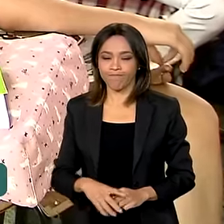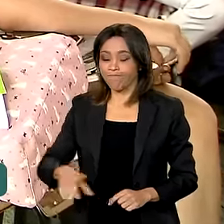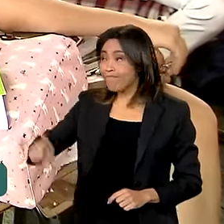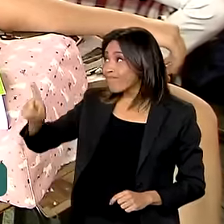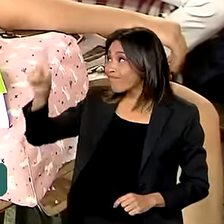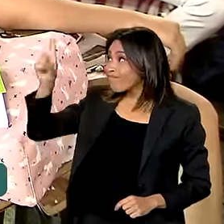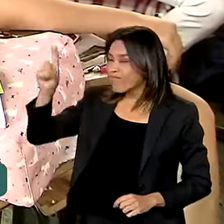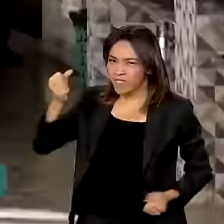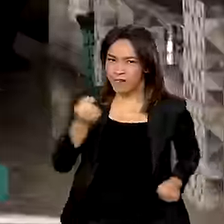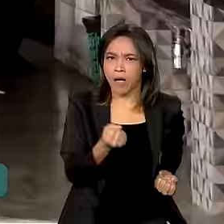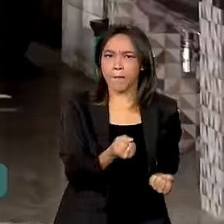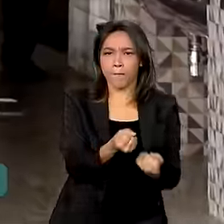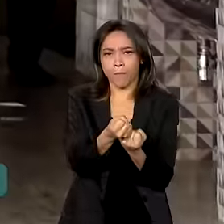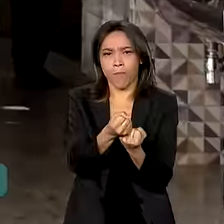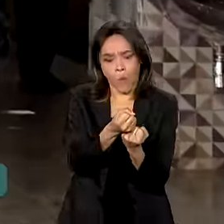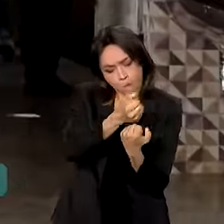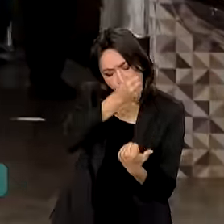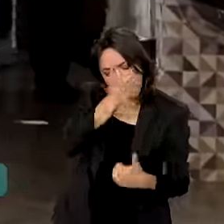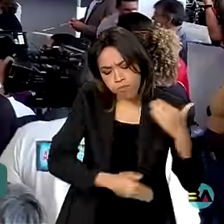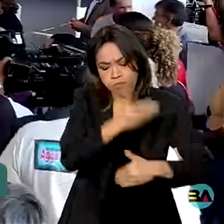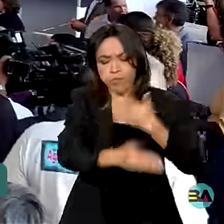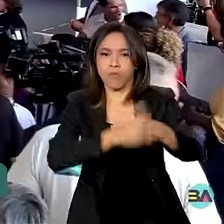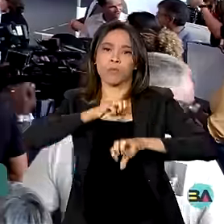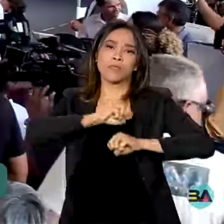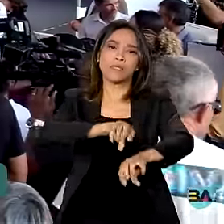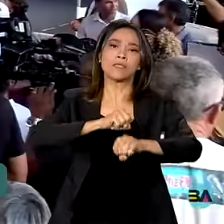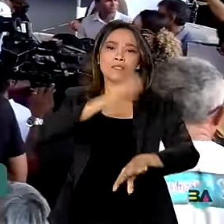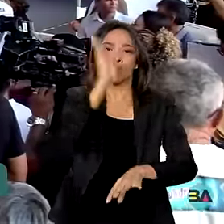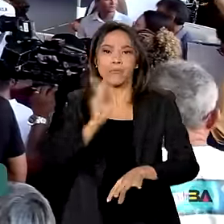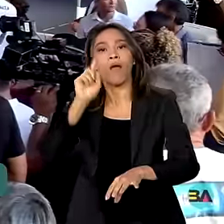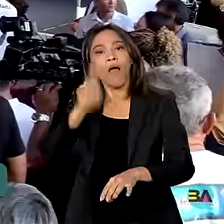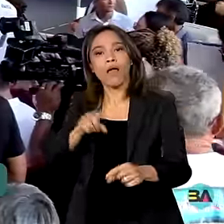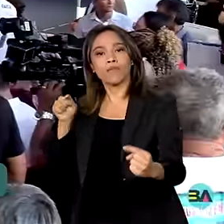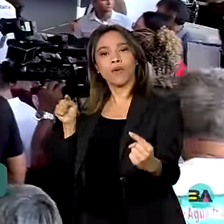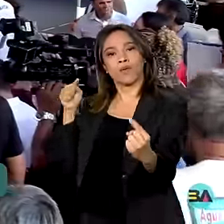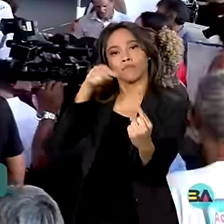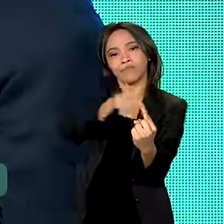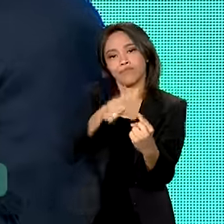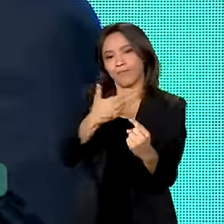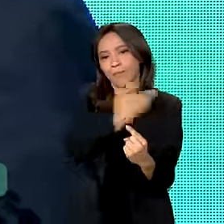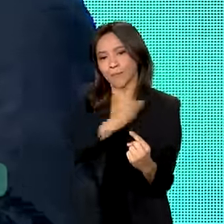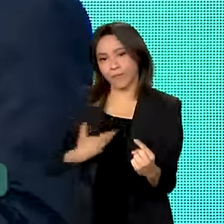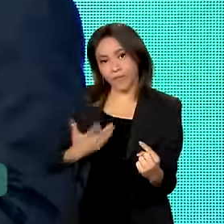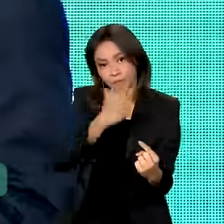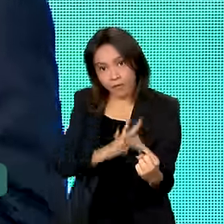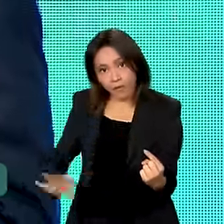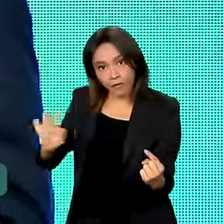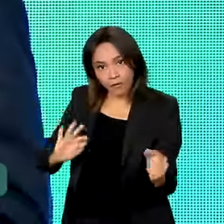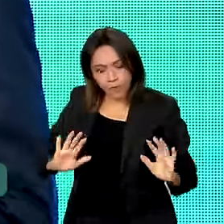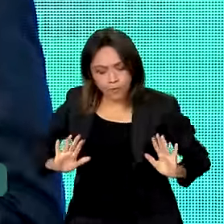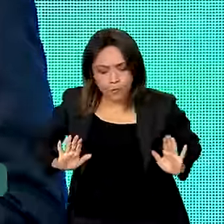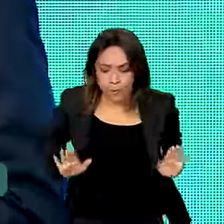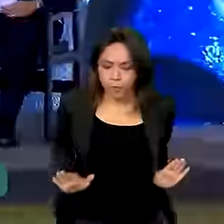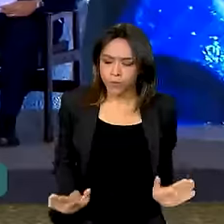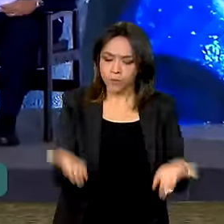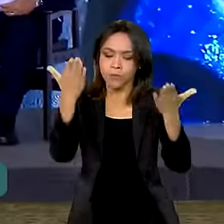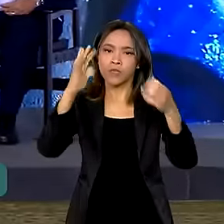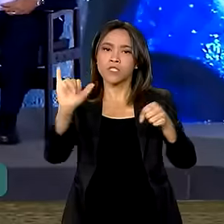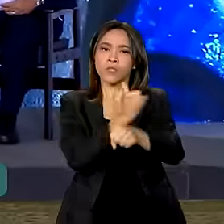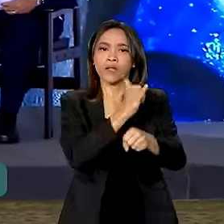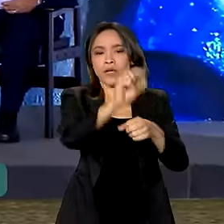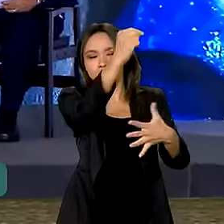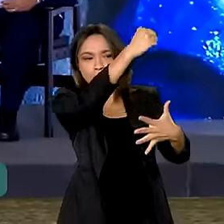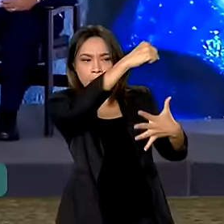Fortalecer a educação no Brasil. Essa é uma meta do governo federal que tem impulsionado ações em